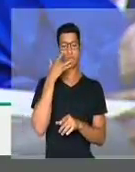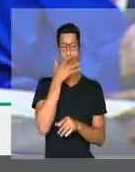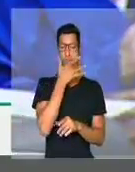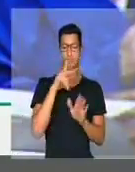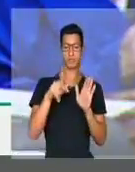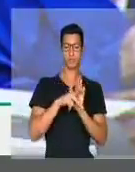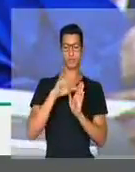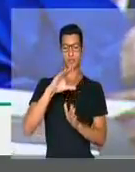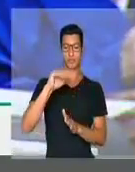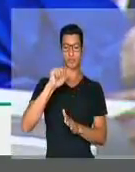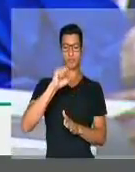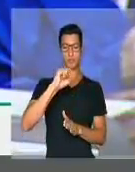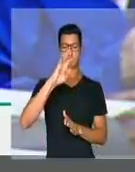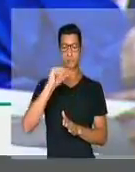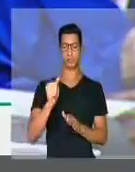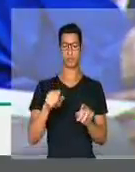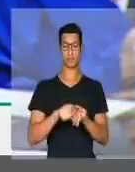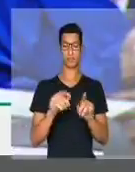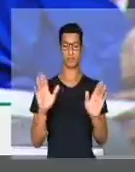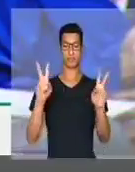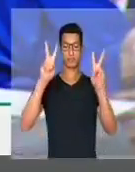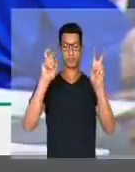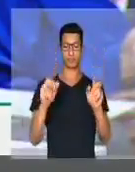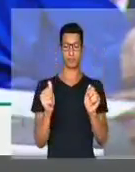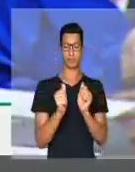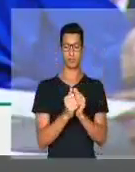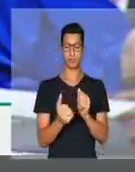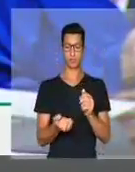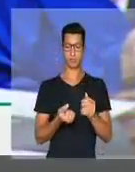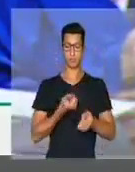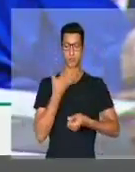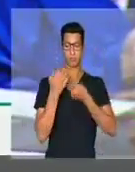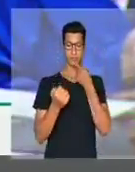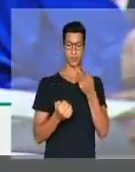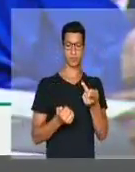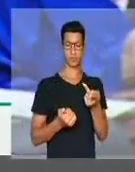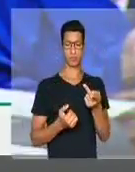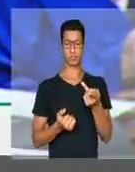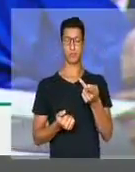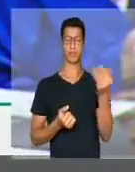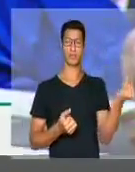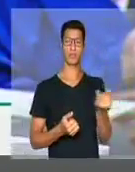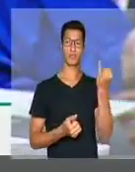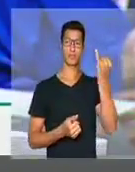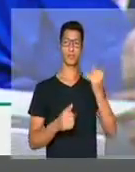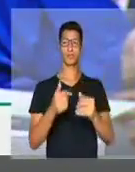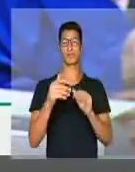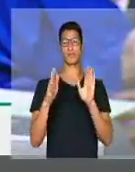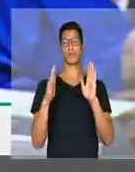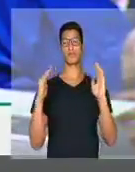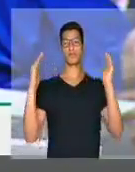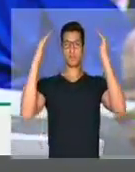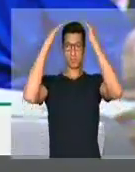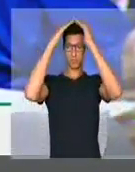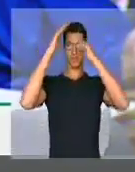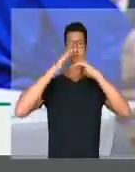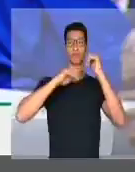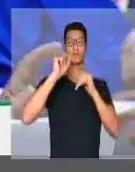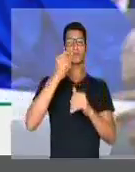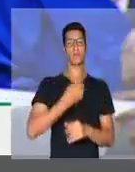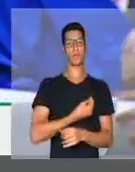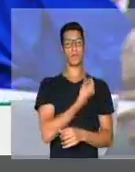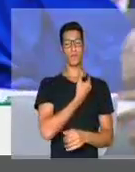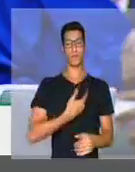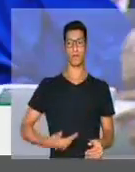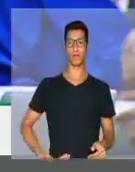Casta e que fecho com uma exortação muito importante do Papa Francisco sobre quem está